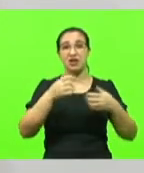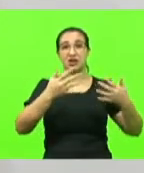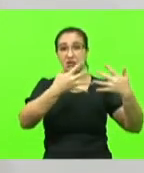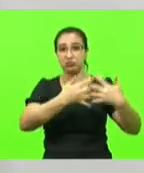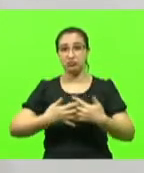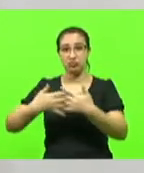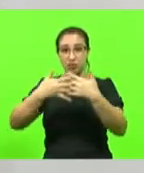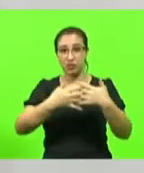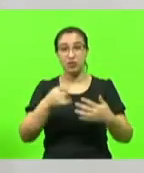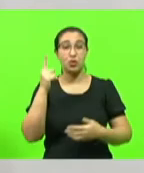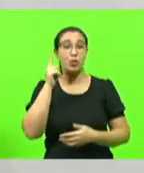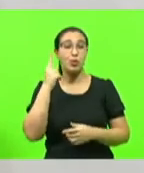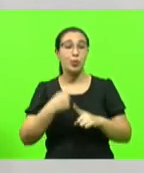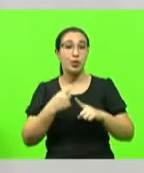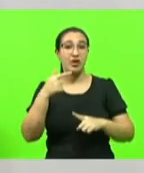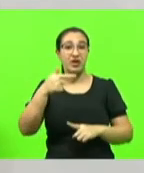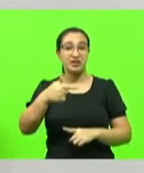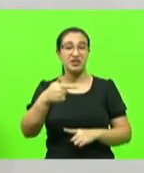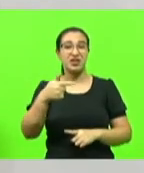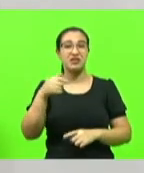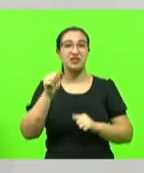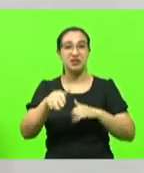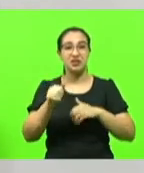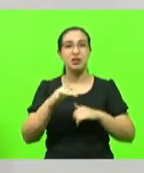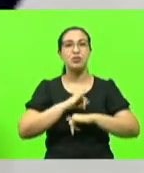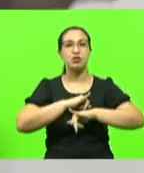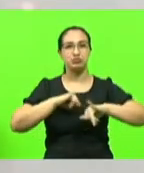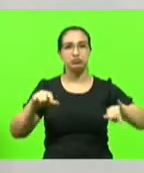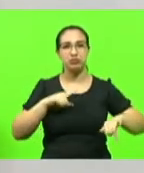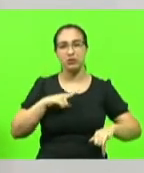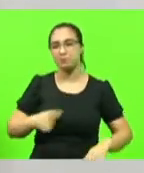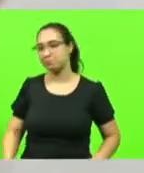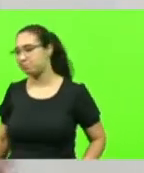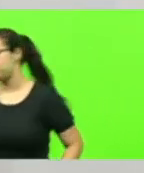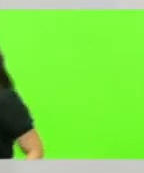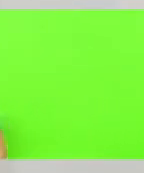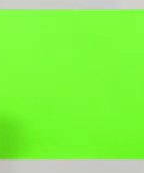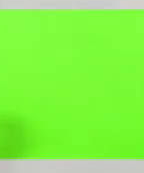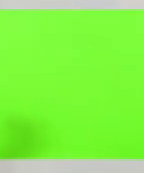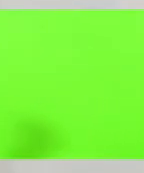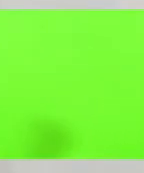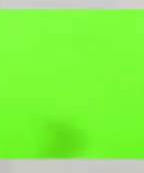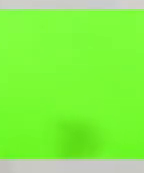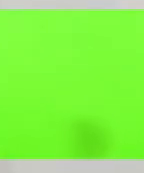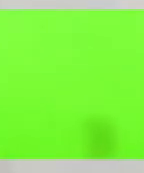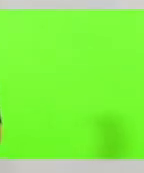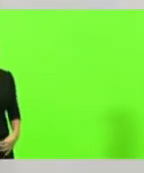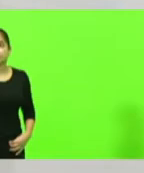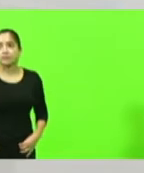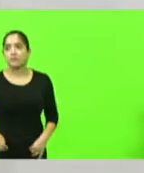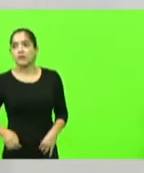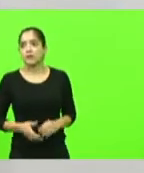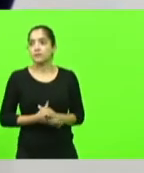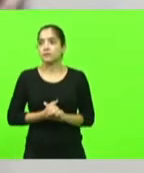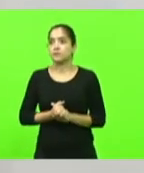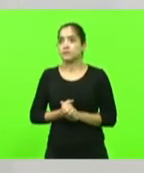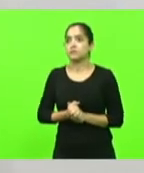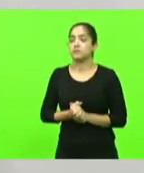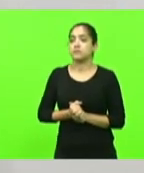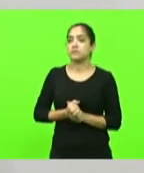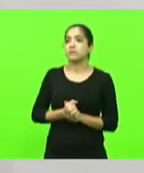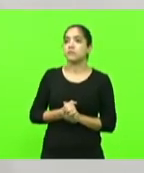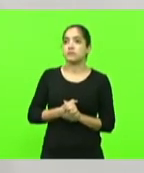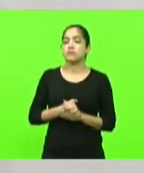no 7 de setembro ele se manifestou organizou toda uma manifestação contra o Alexandre de Moraes para não prender os filhos do